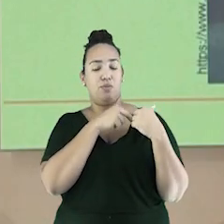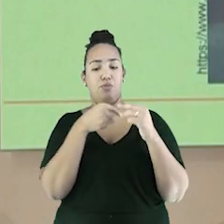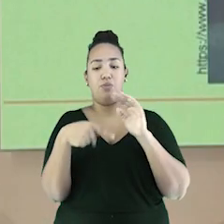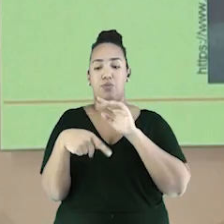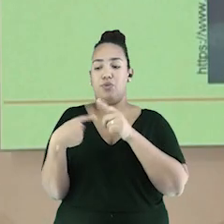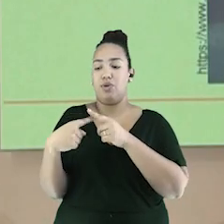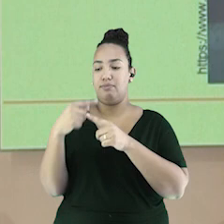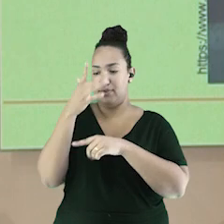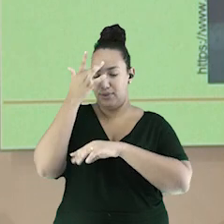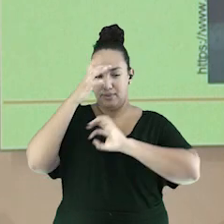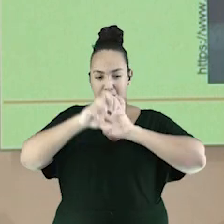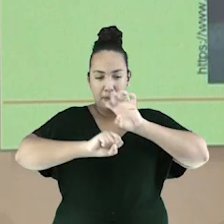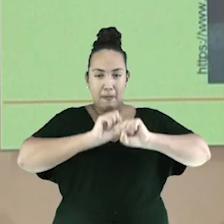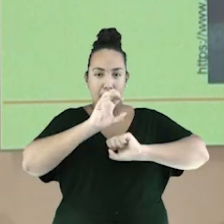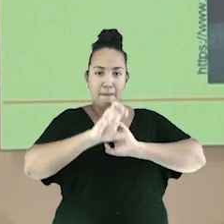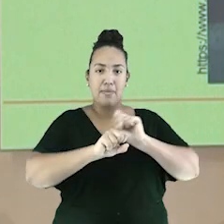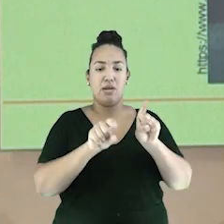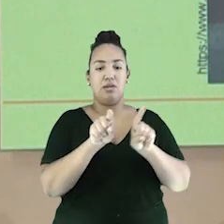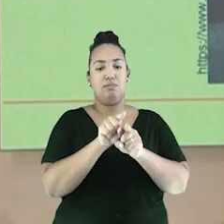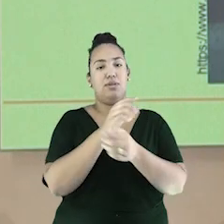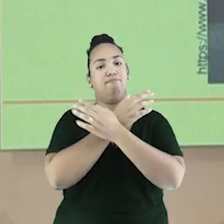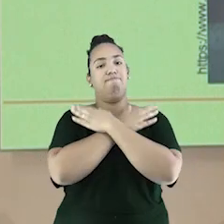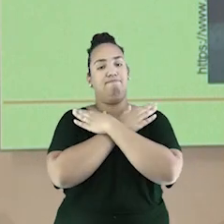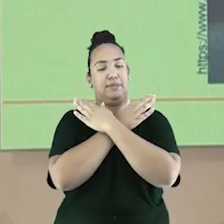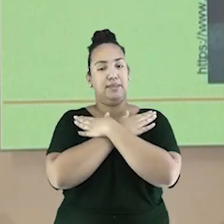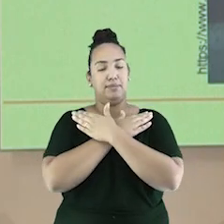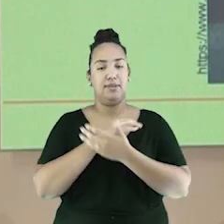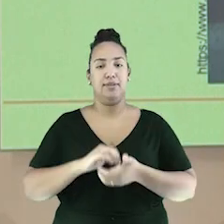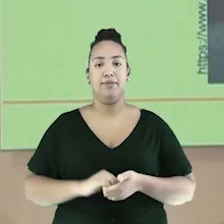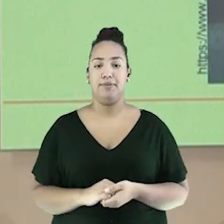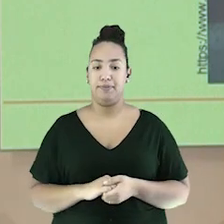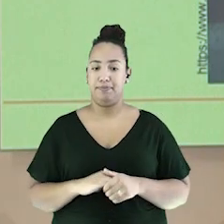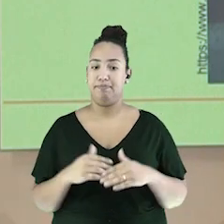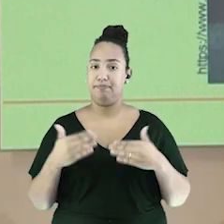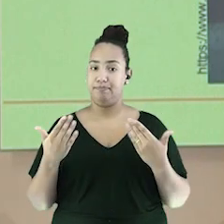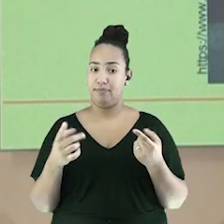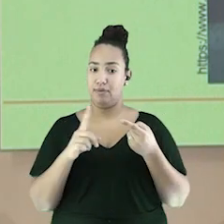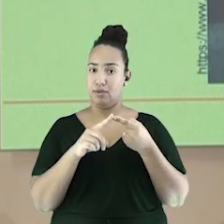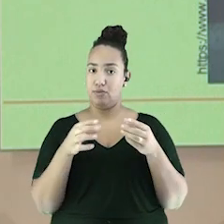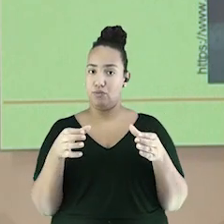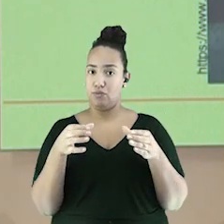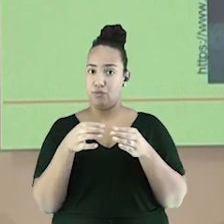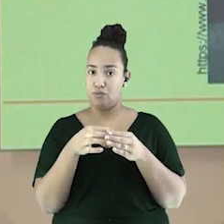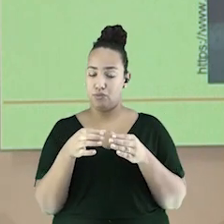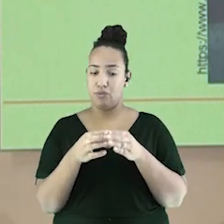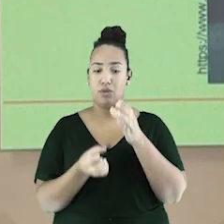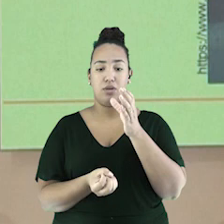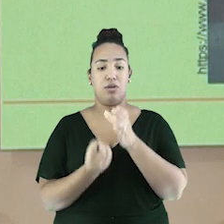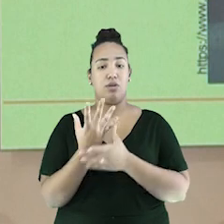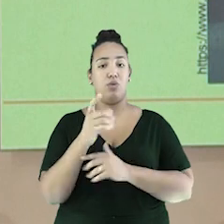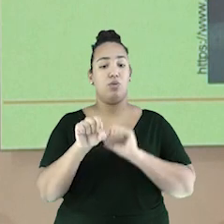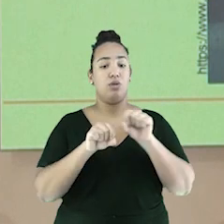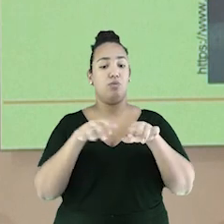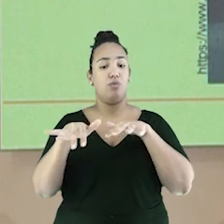Portanto, o ludismo se constituiu como um movimento operário de reivindicação de melhorias nas relações